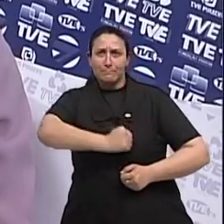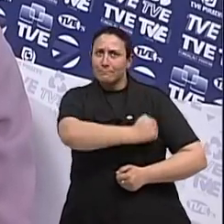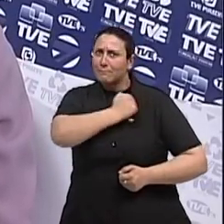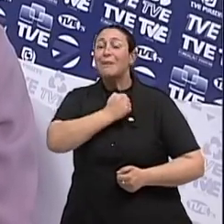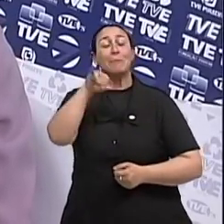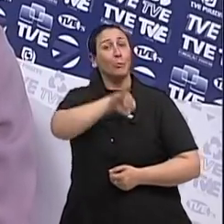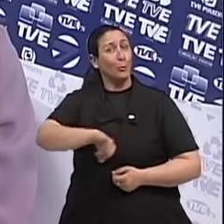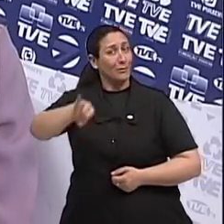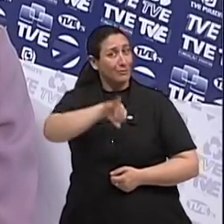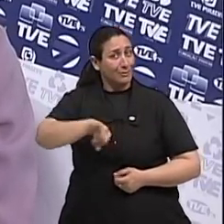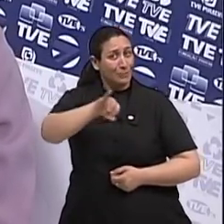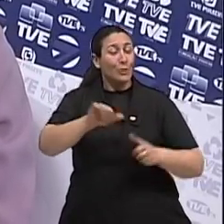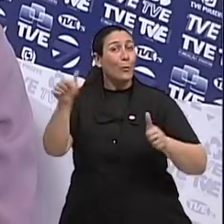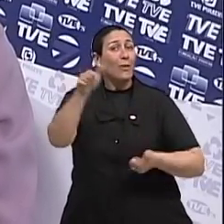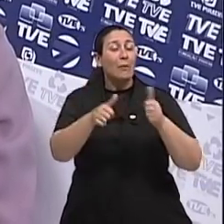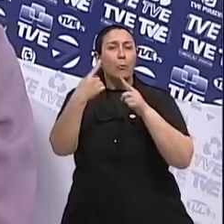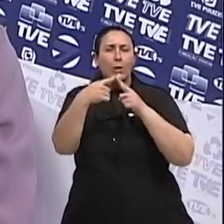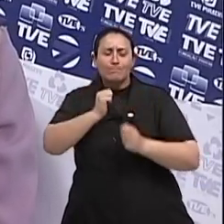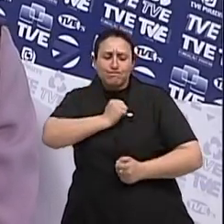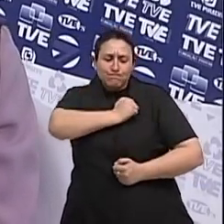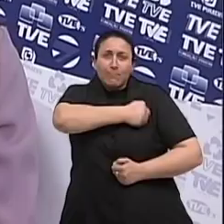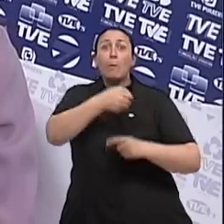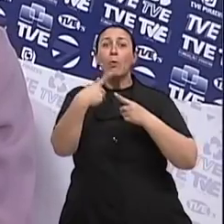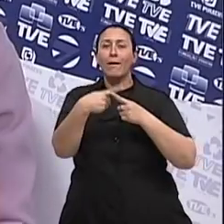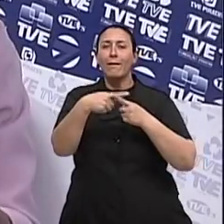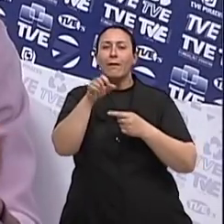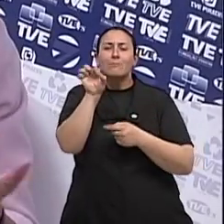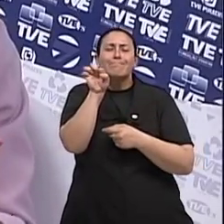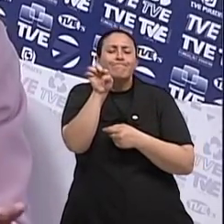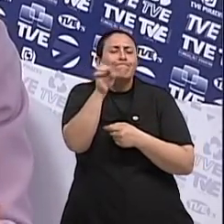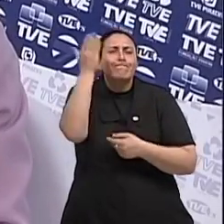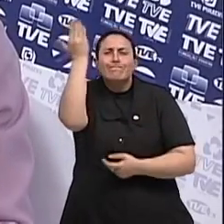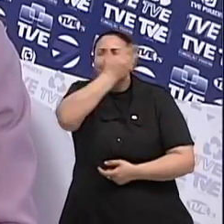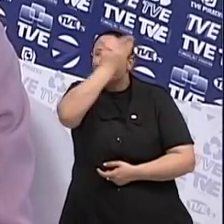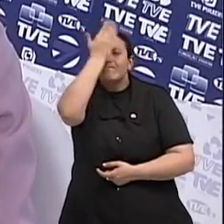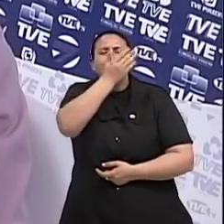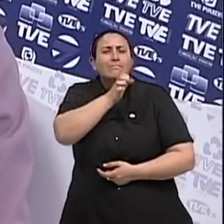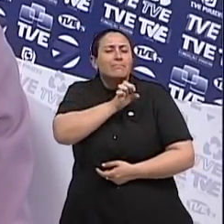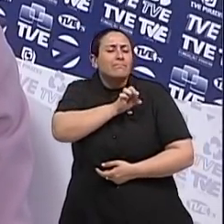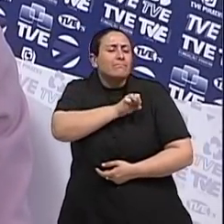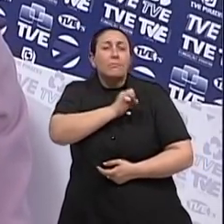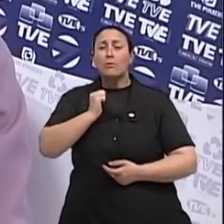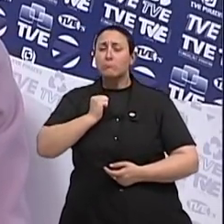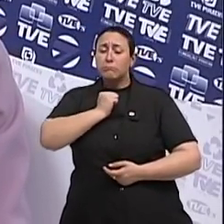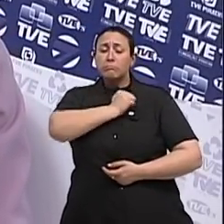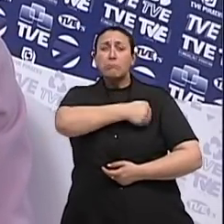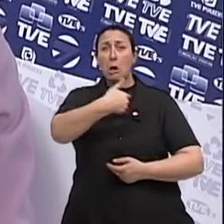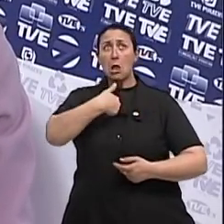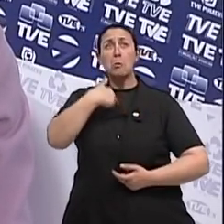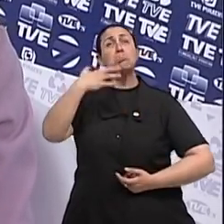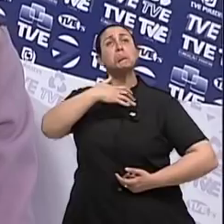qualidade, para conseguir detectar nódulos muito pequenos que ainda não chegam ao alcance da mão.